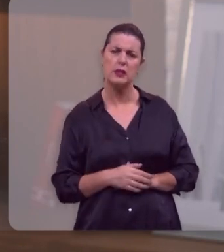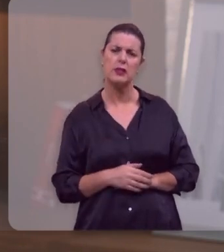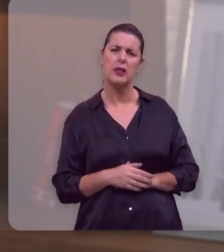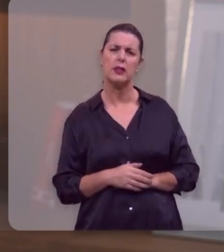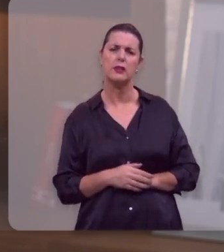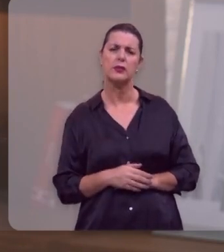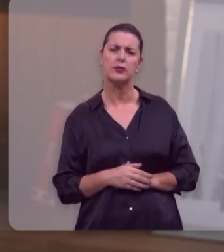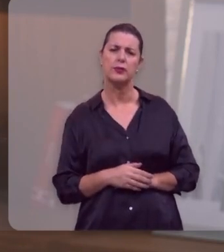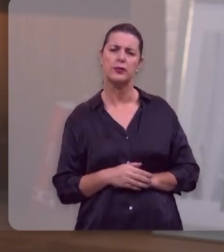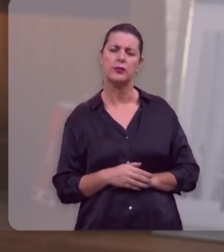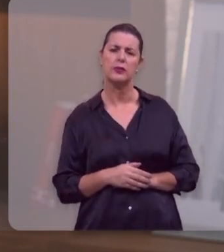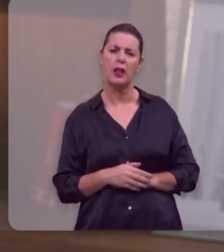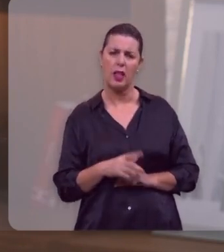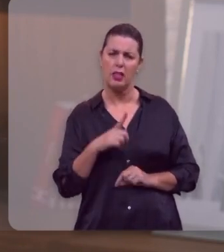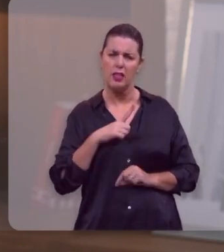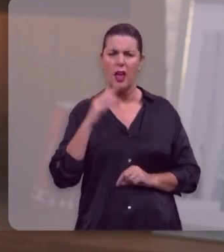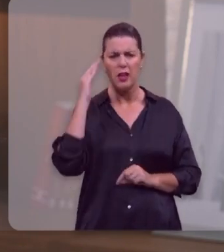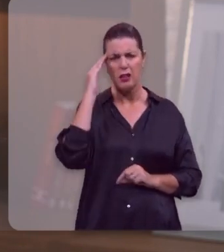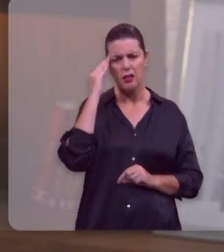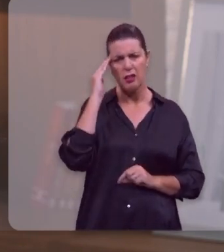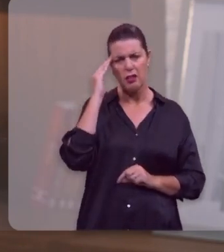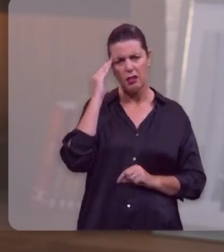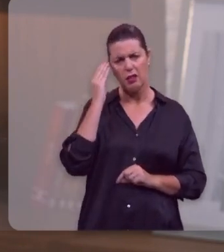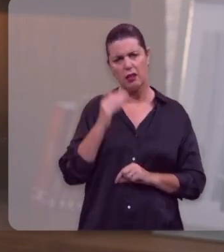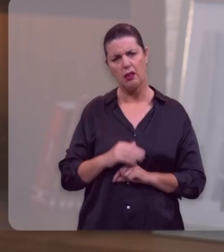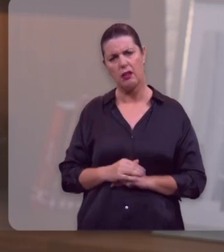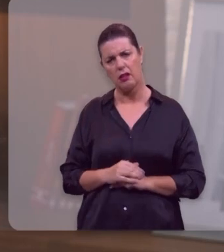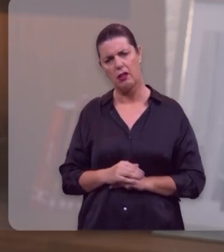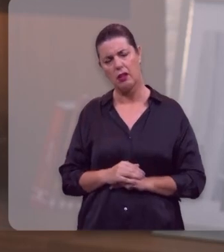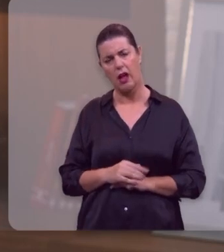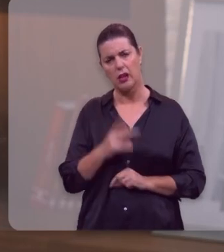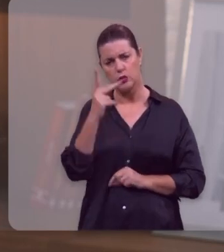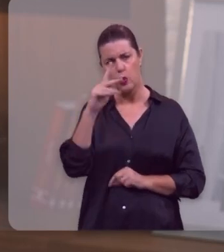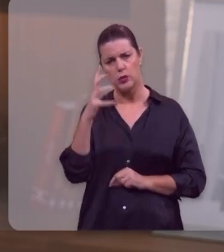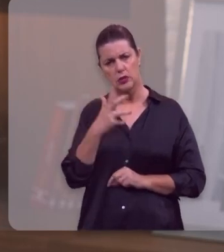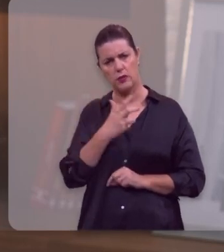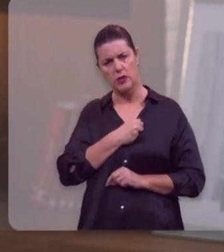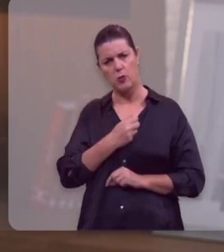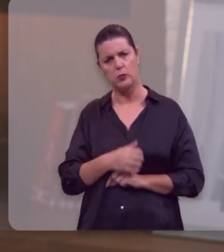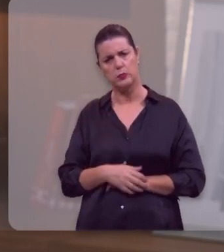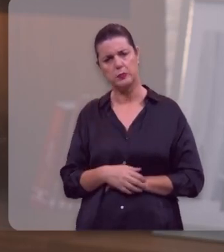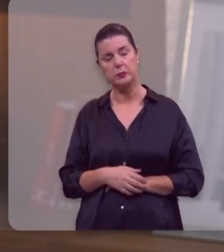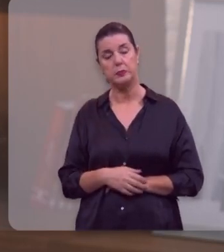Você tem consciência da sua salvação?